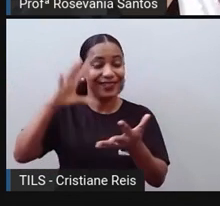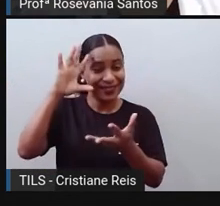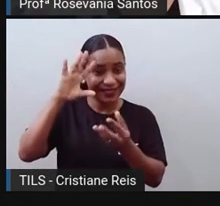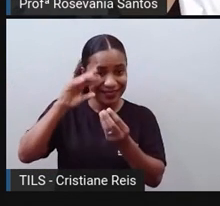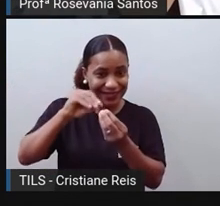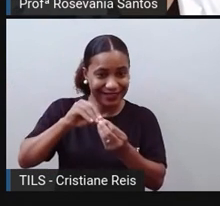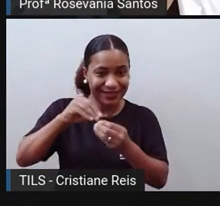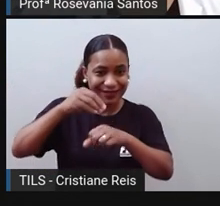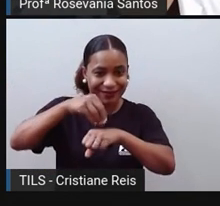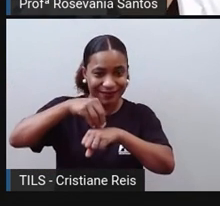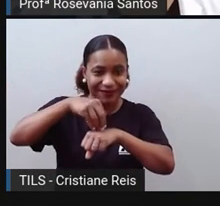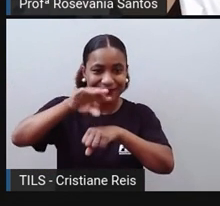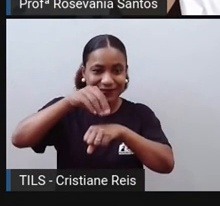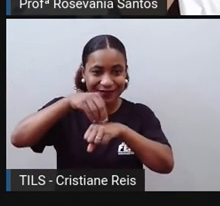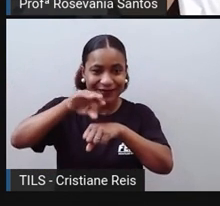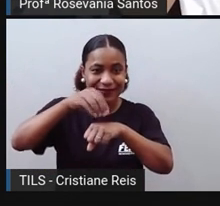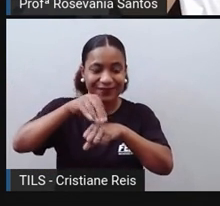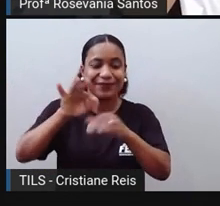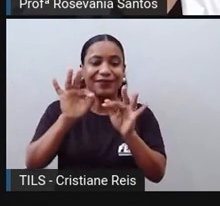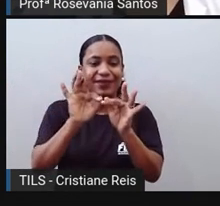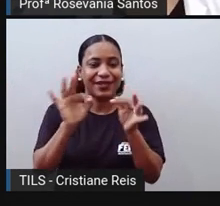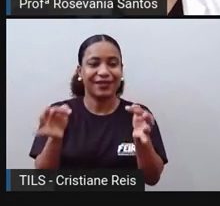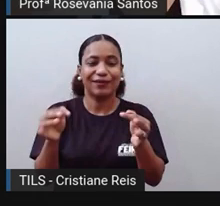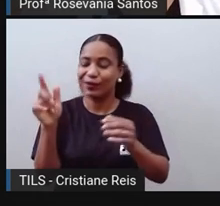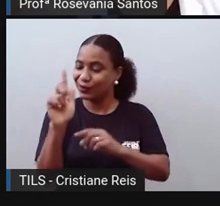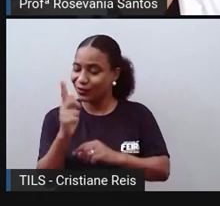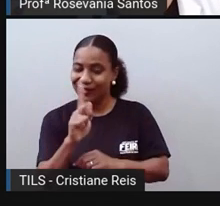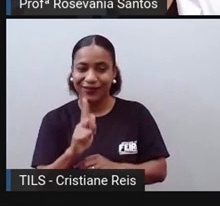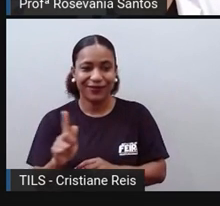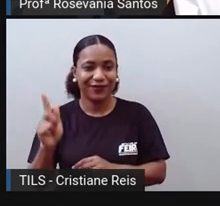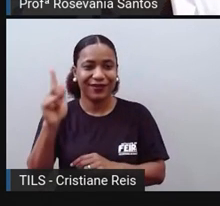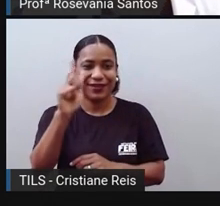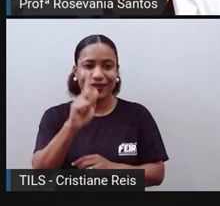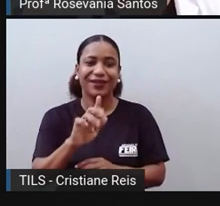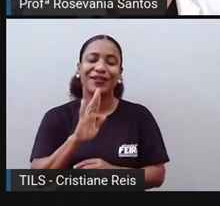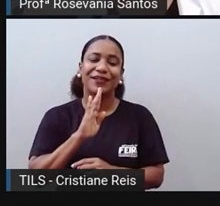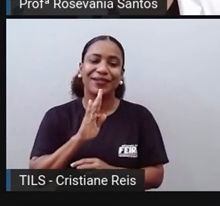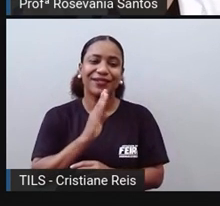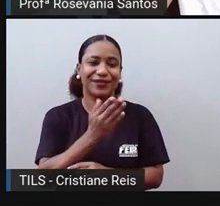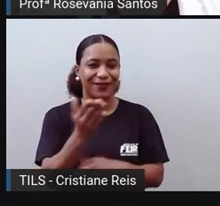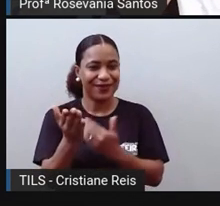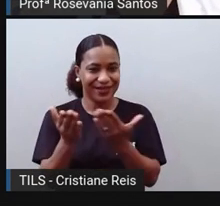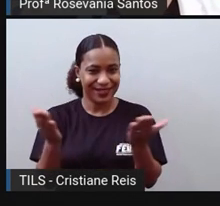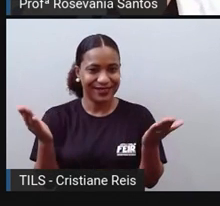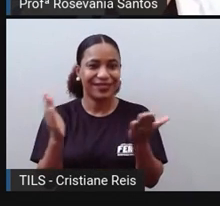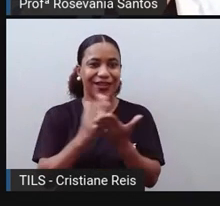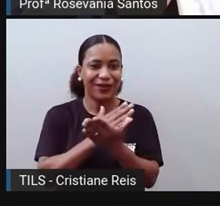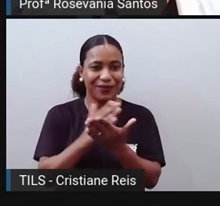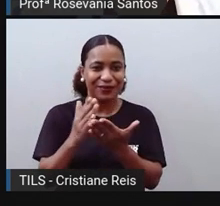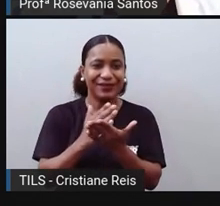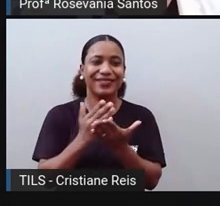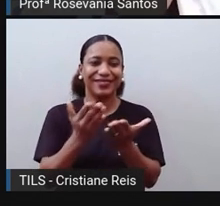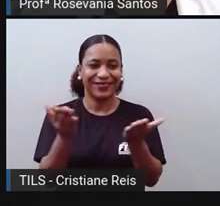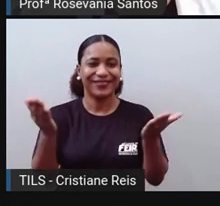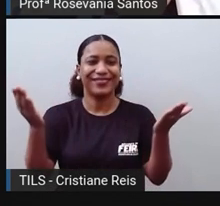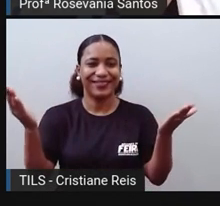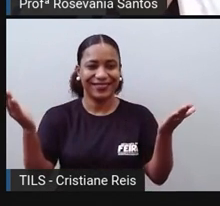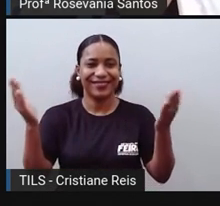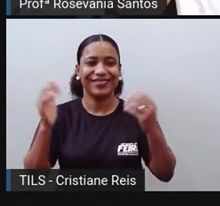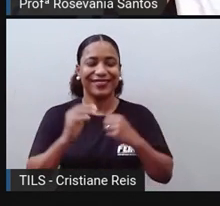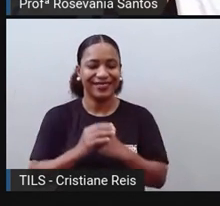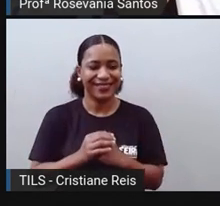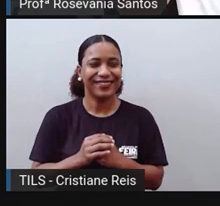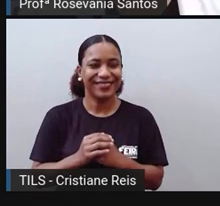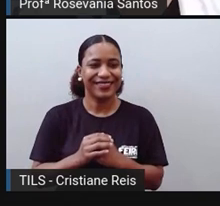bem, embora seja assim, batido na geografia, acho que você já sabia de boa parte disso, e se prepara aí, né, no caso, já que